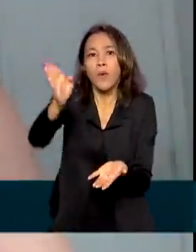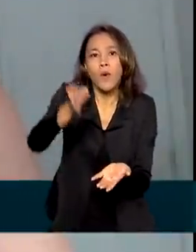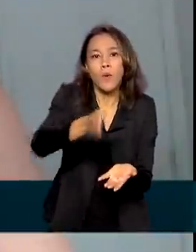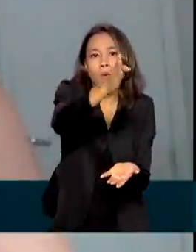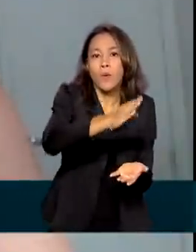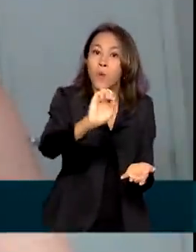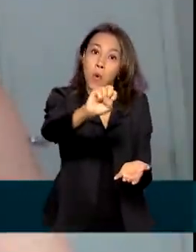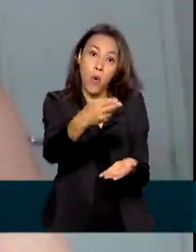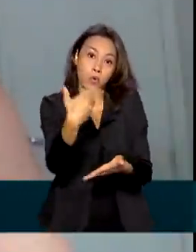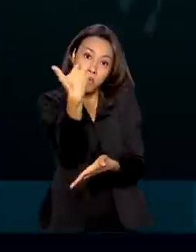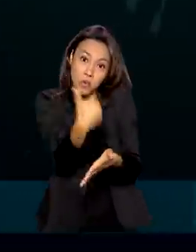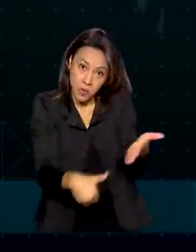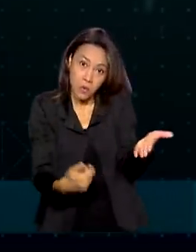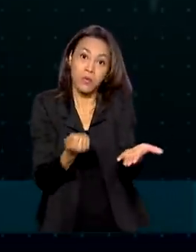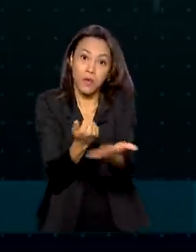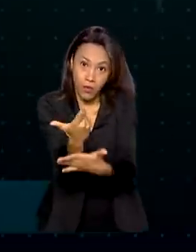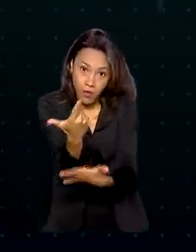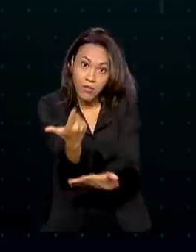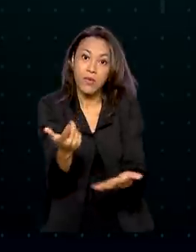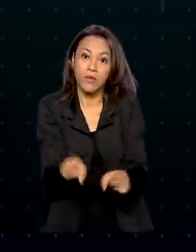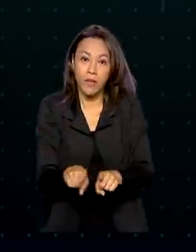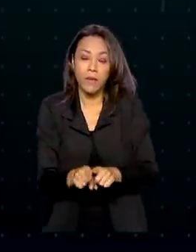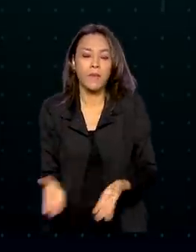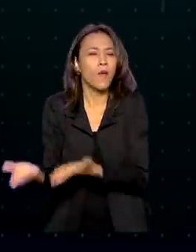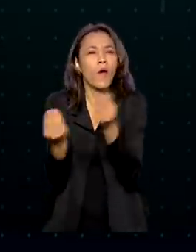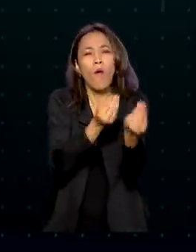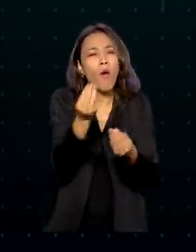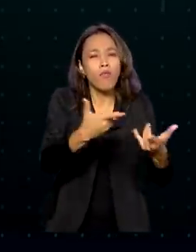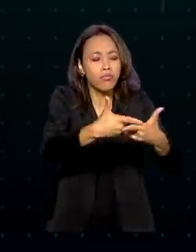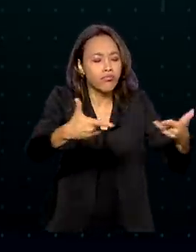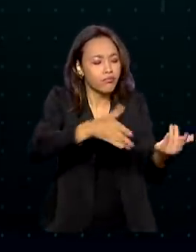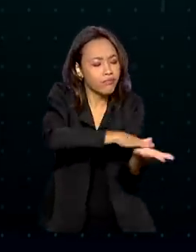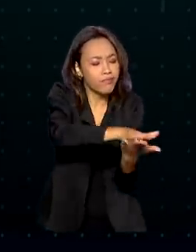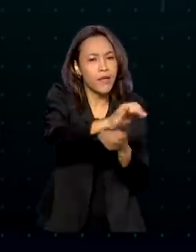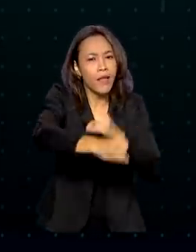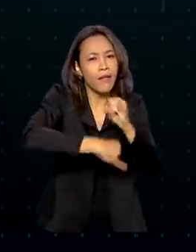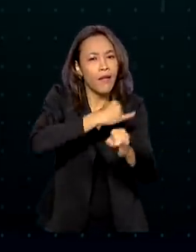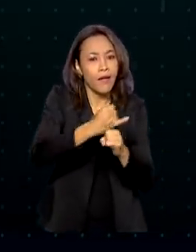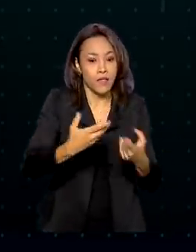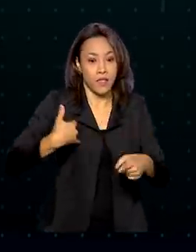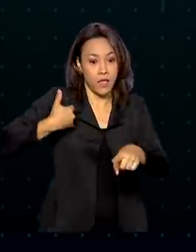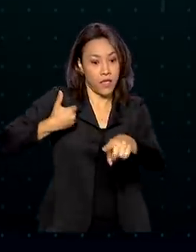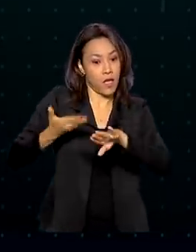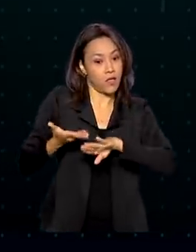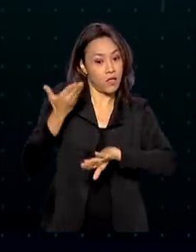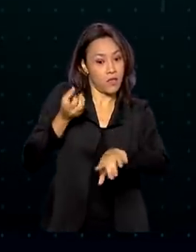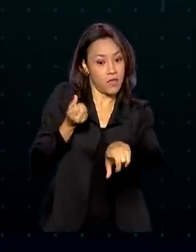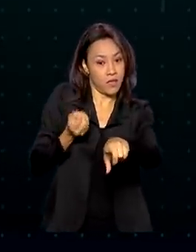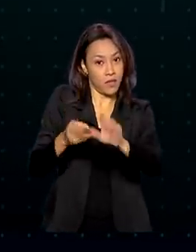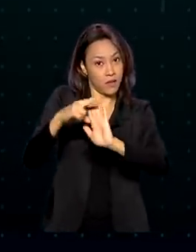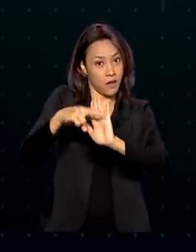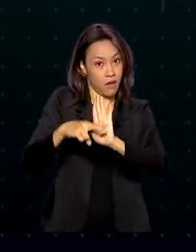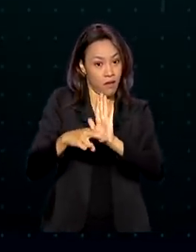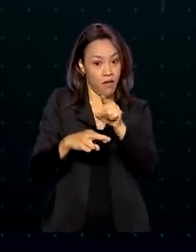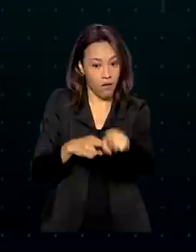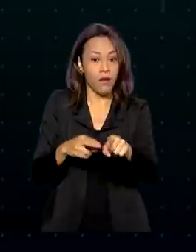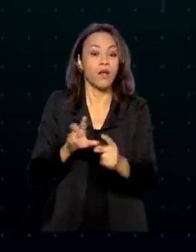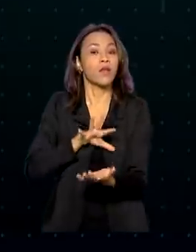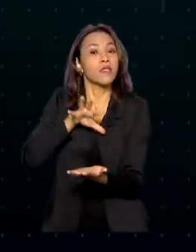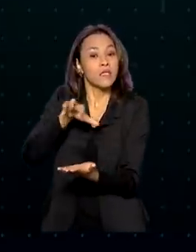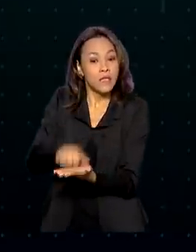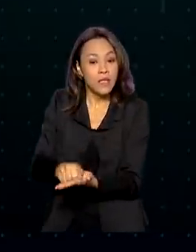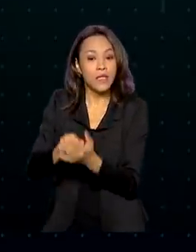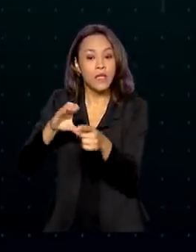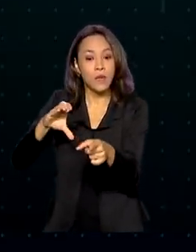desconto na compra delas. Para emitir o documento online é necessário ter mais de 60 anos, estar inscrito no Cadastro